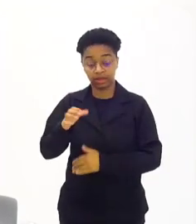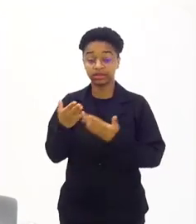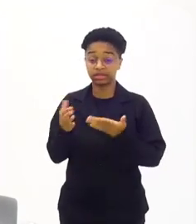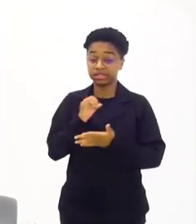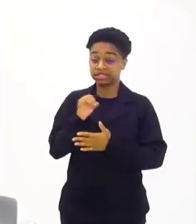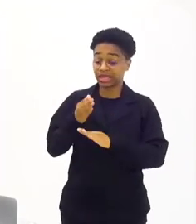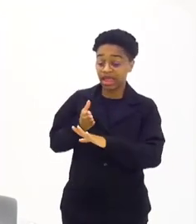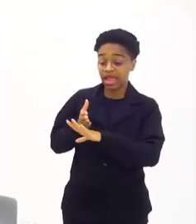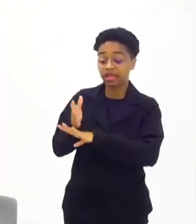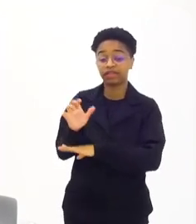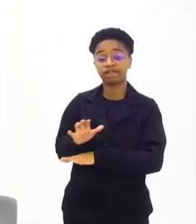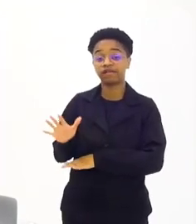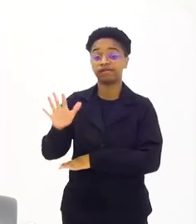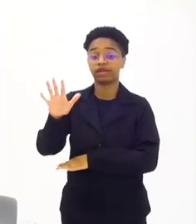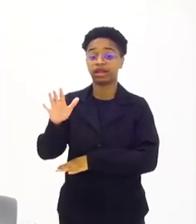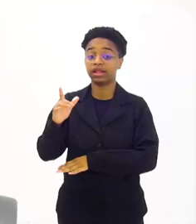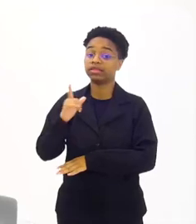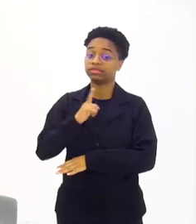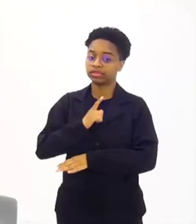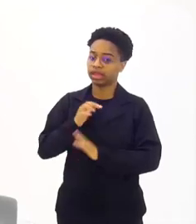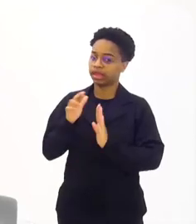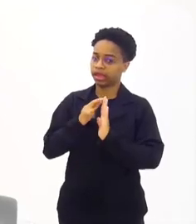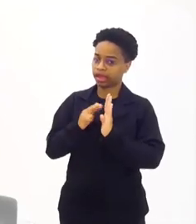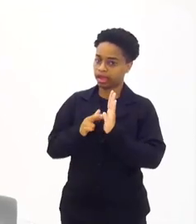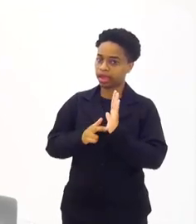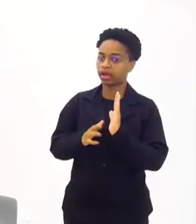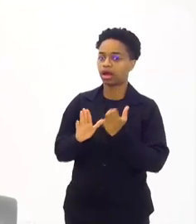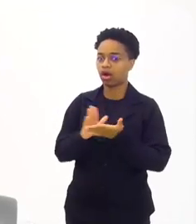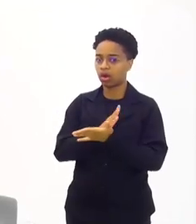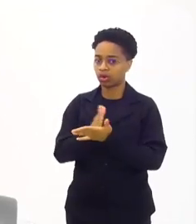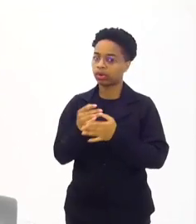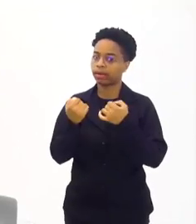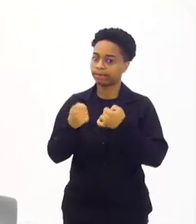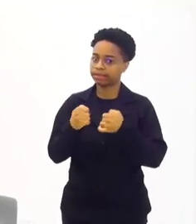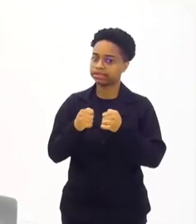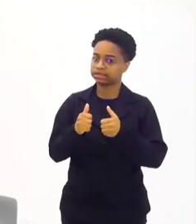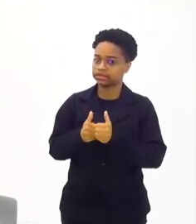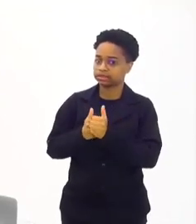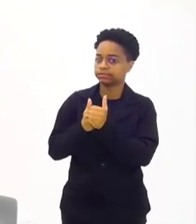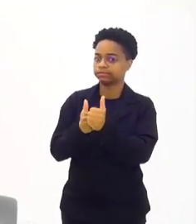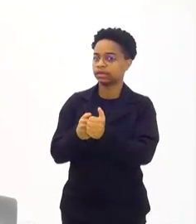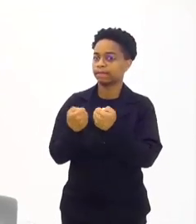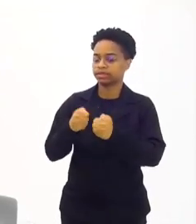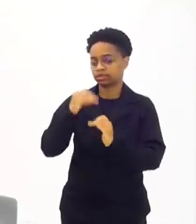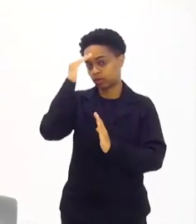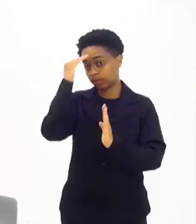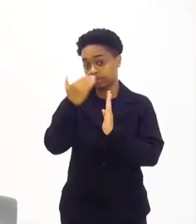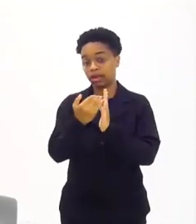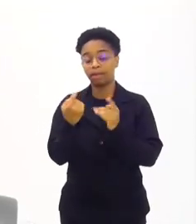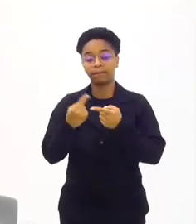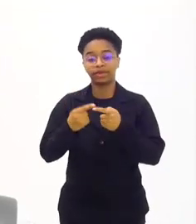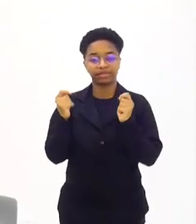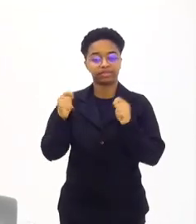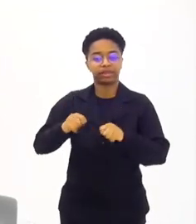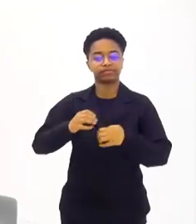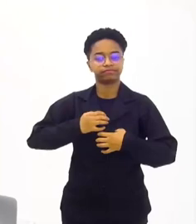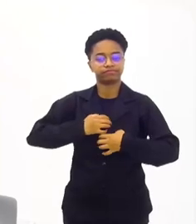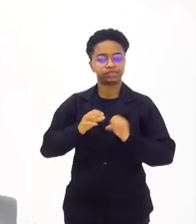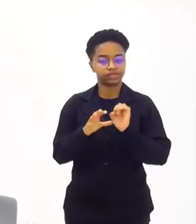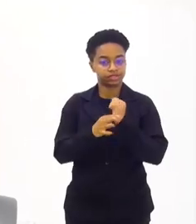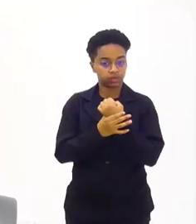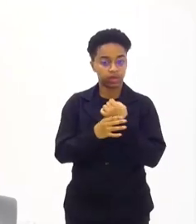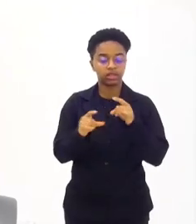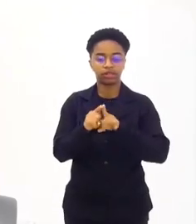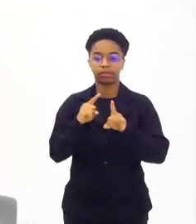quando nós adentramos uma comunidade, nós temos ali alguns protocolos que devem ser seguidos para a segurança de todos, para